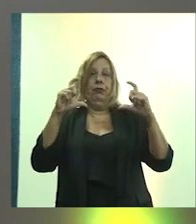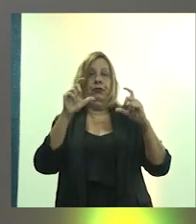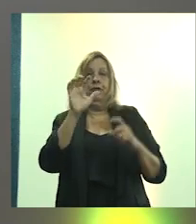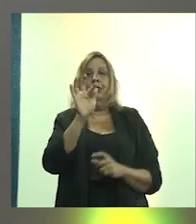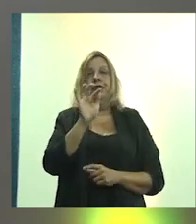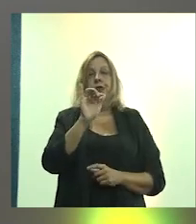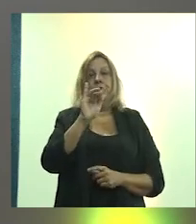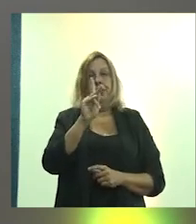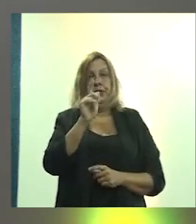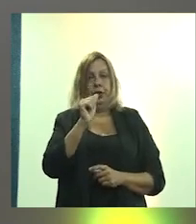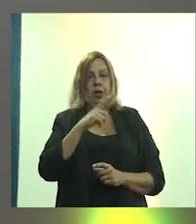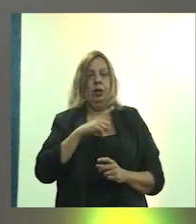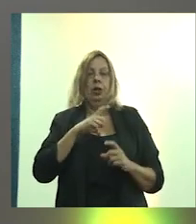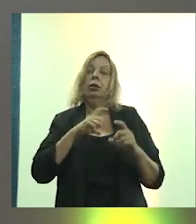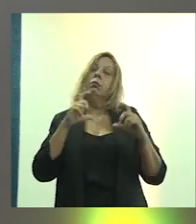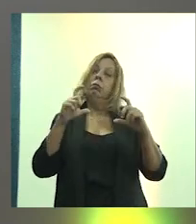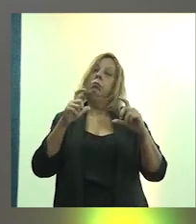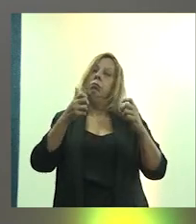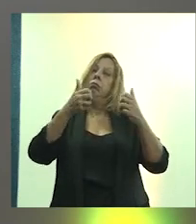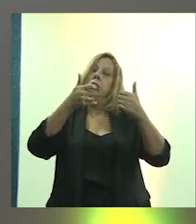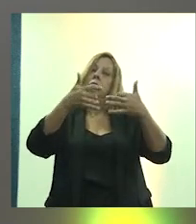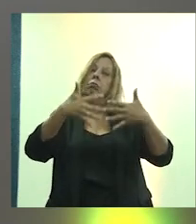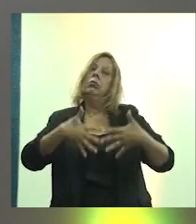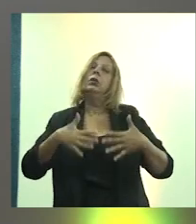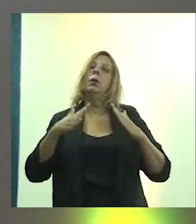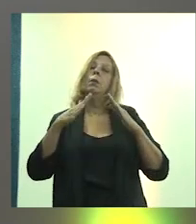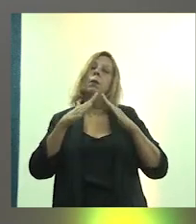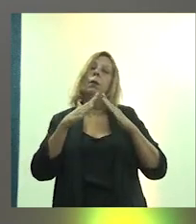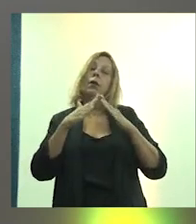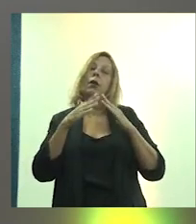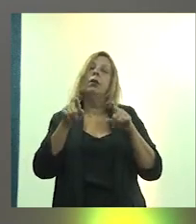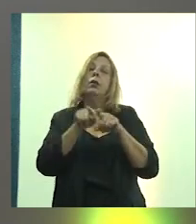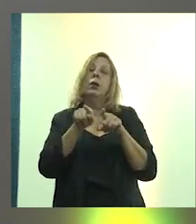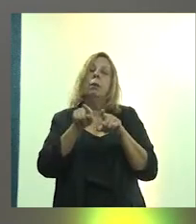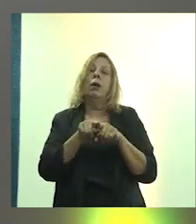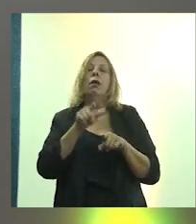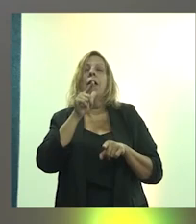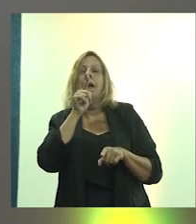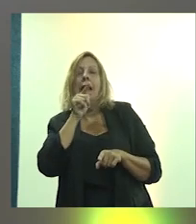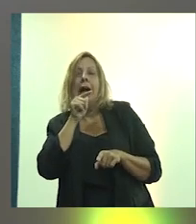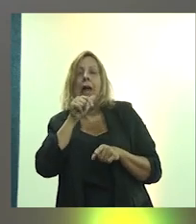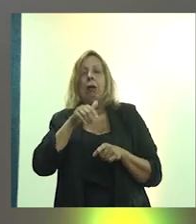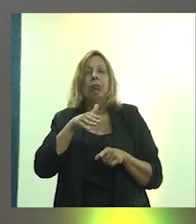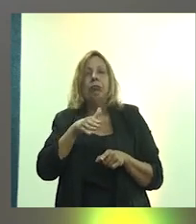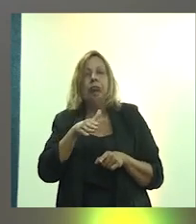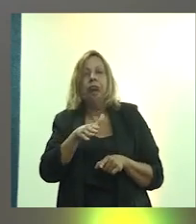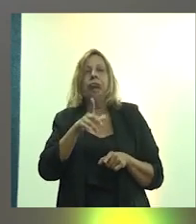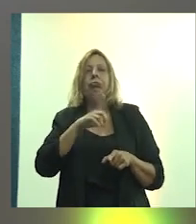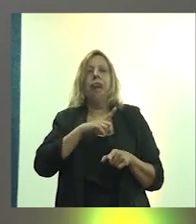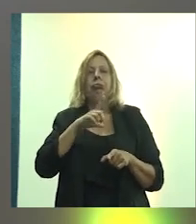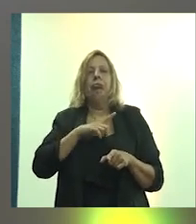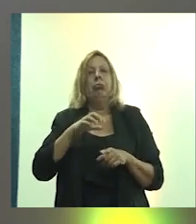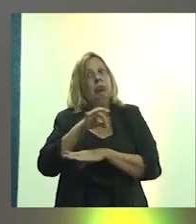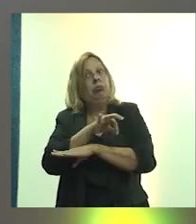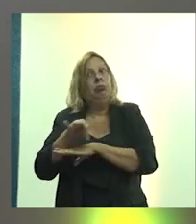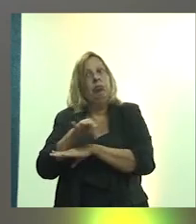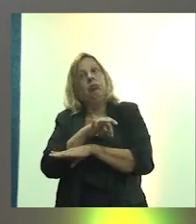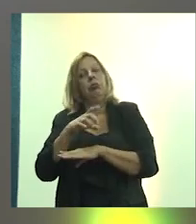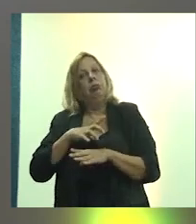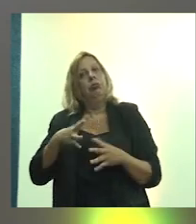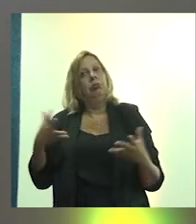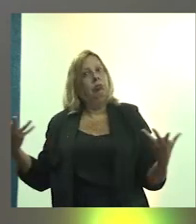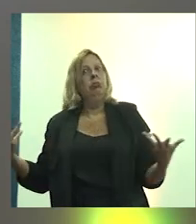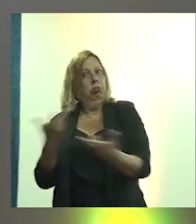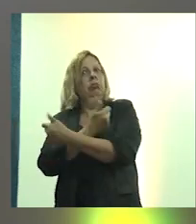uma situação da moradia e saneamento, que basicamente são informações que os arquitetos urbanistas dominam.